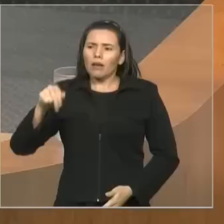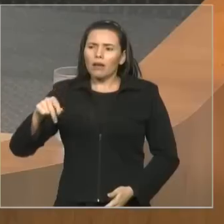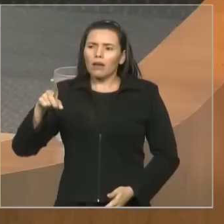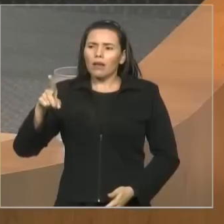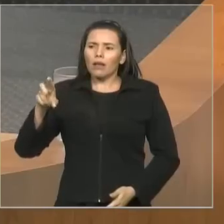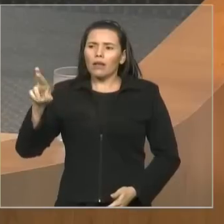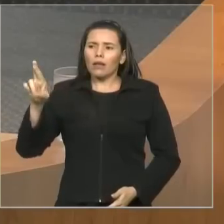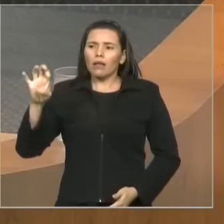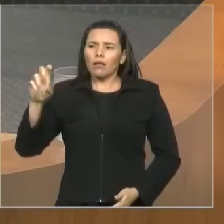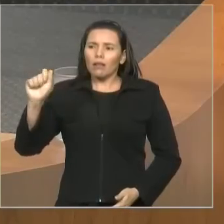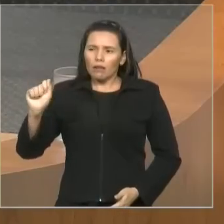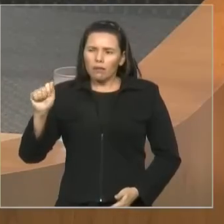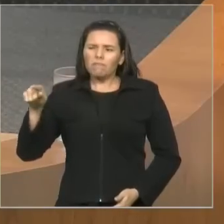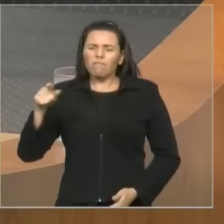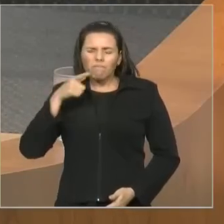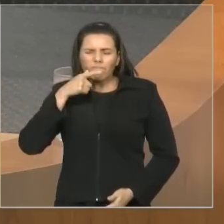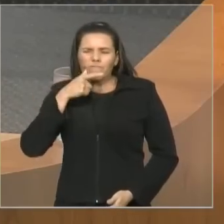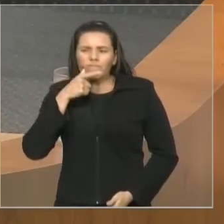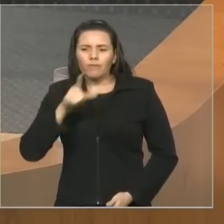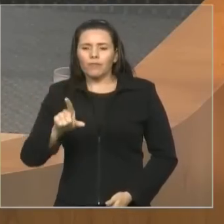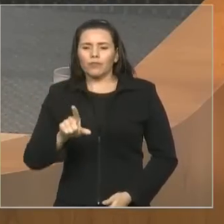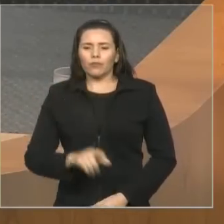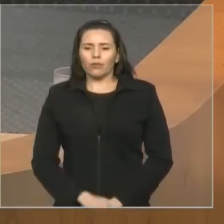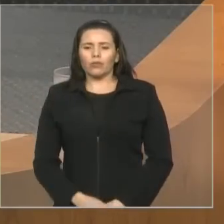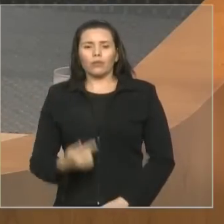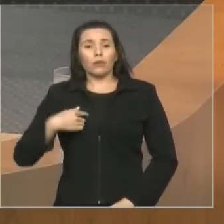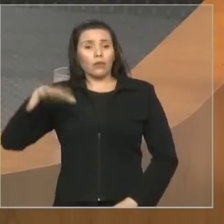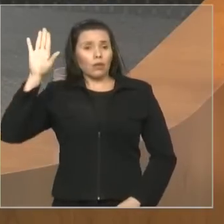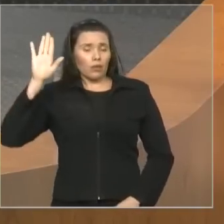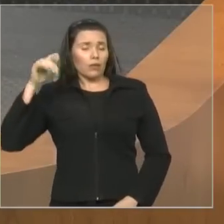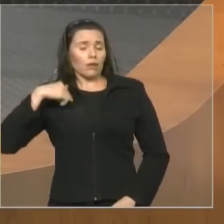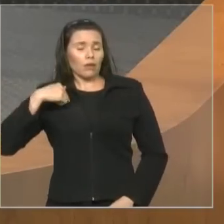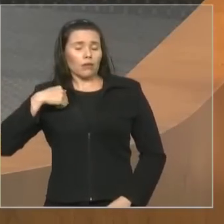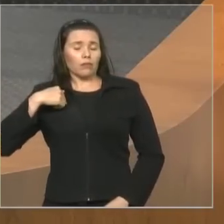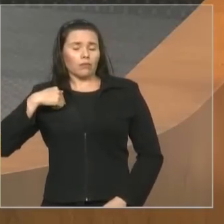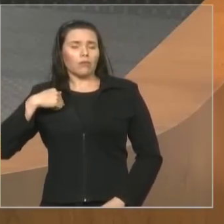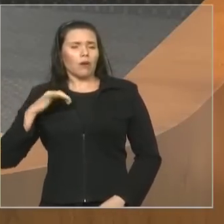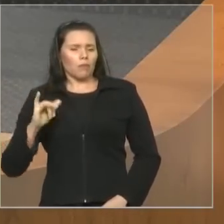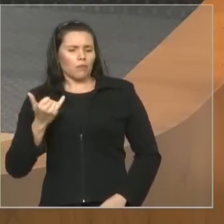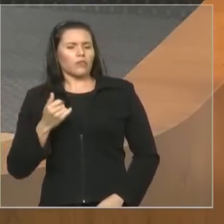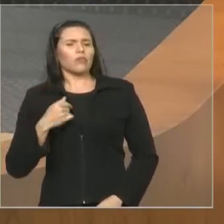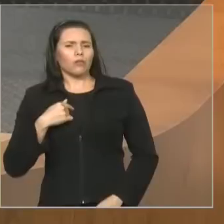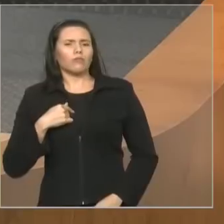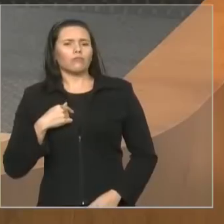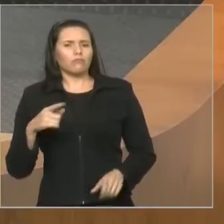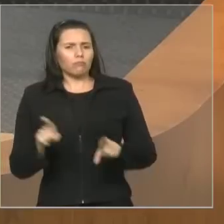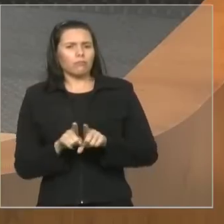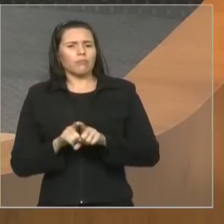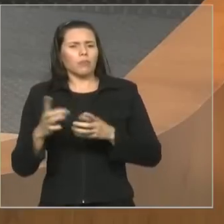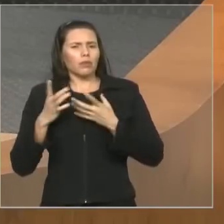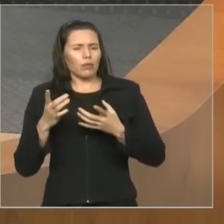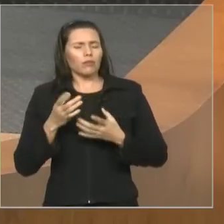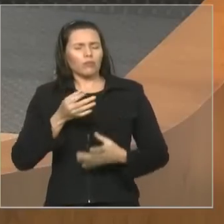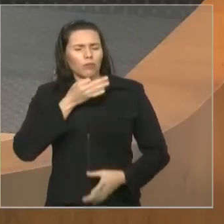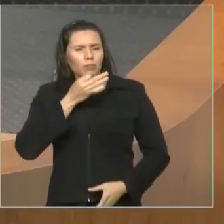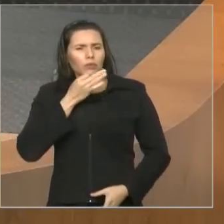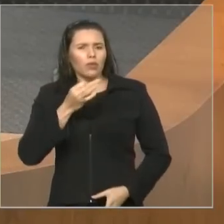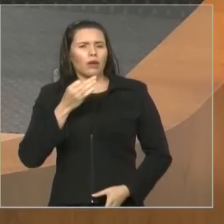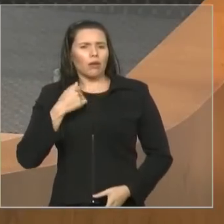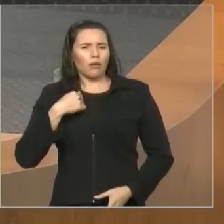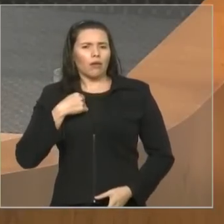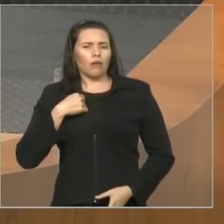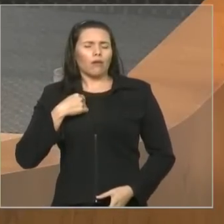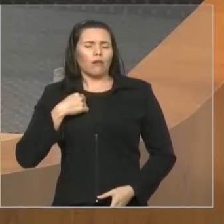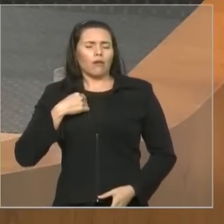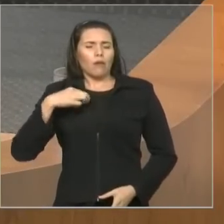por gentileza, me conceda uma parte. Tranquilo, deputado. Deputado César, já aproveitar o gancho logo, aproveitar para concatenar as ideias. Logo depois,